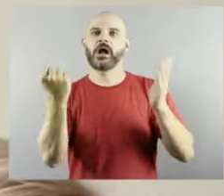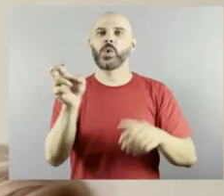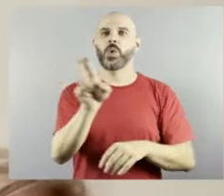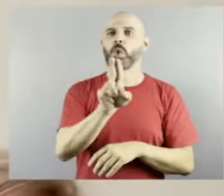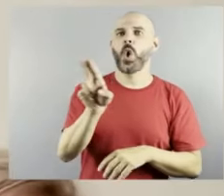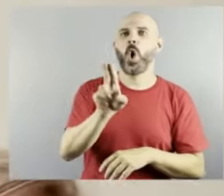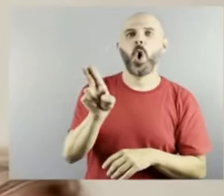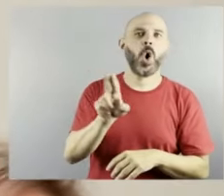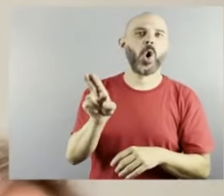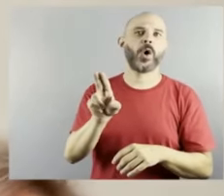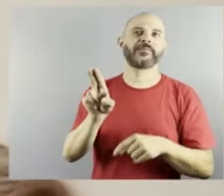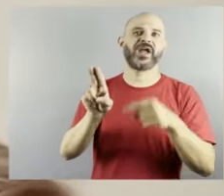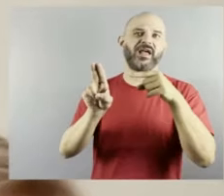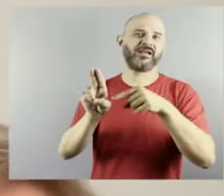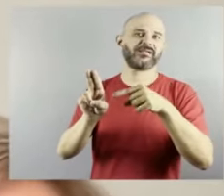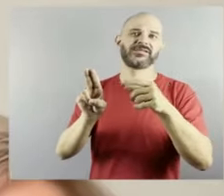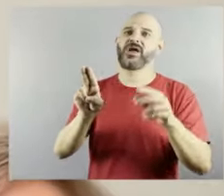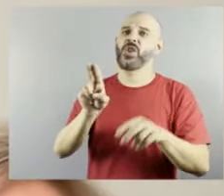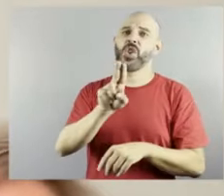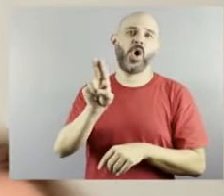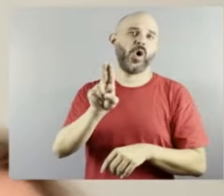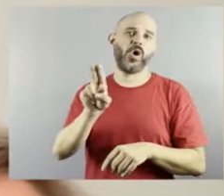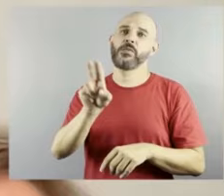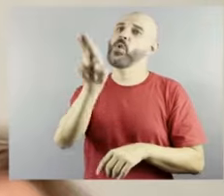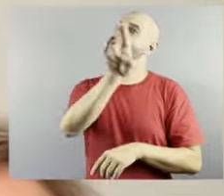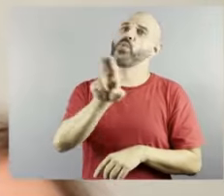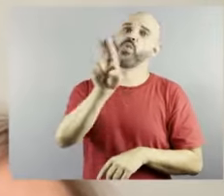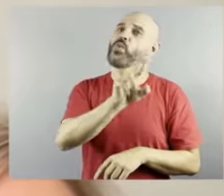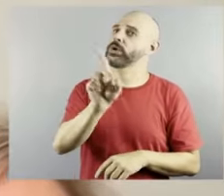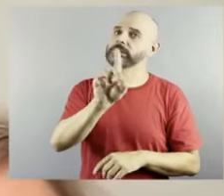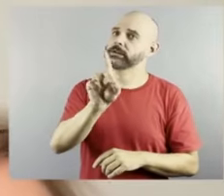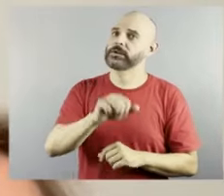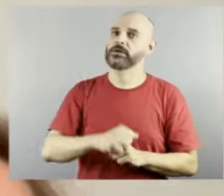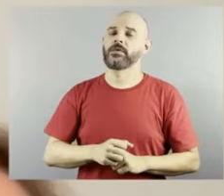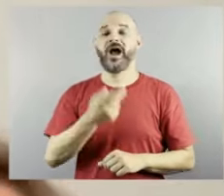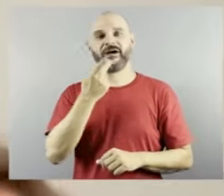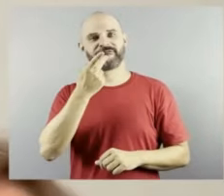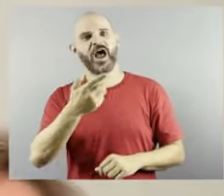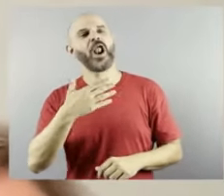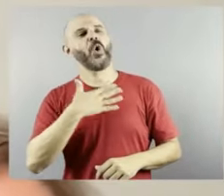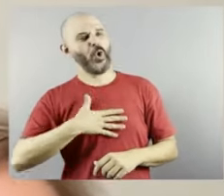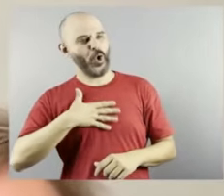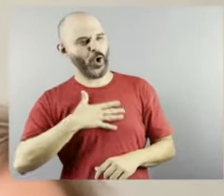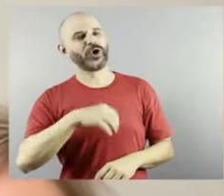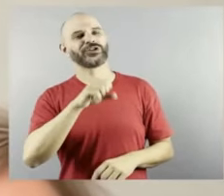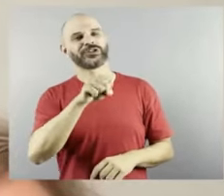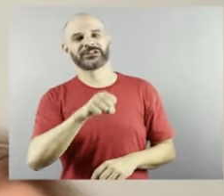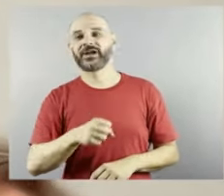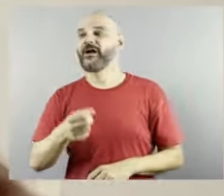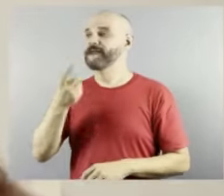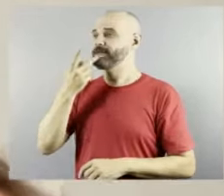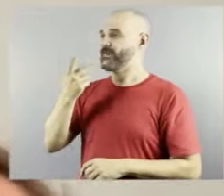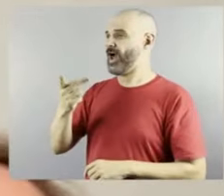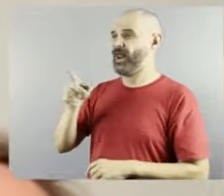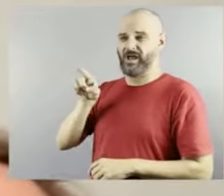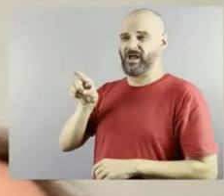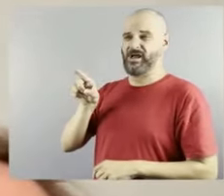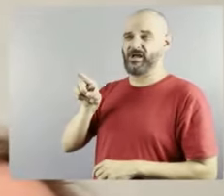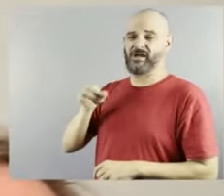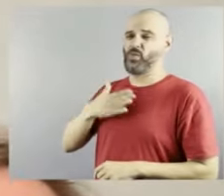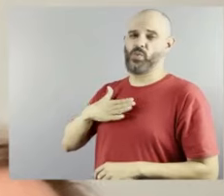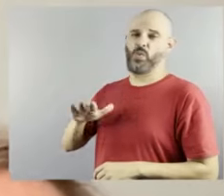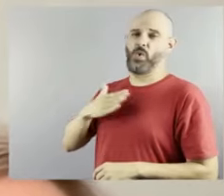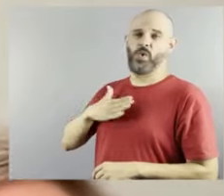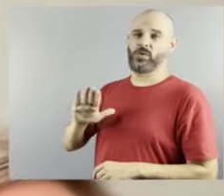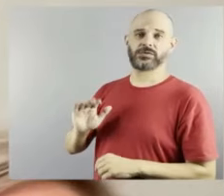ela gosta, ela fala do que ela não gosta. Estou colocando aqui o endereço, olha, da Tati para ir na internet. E é muito, e